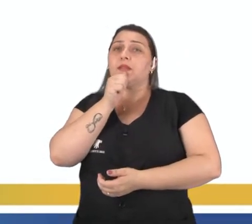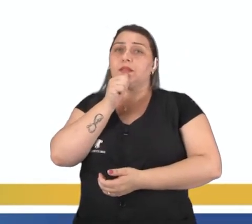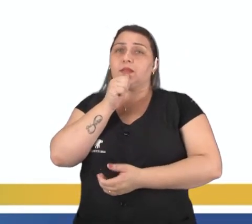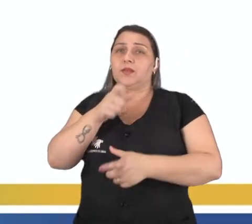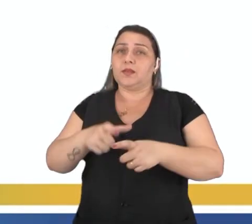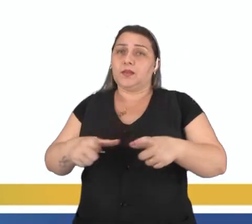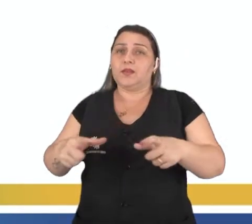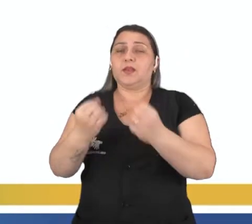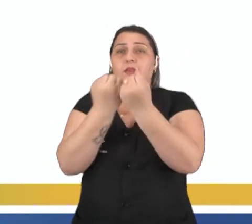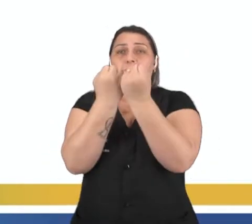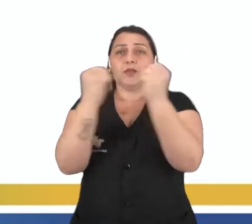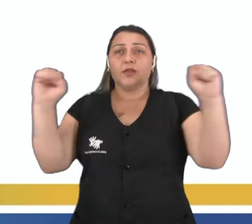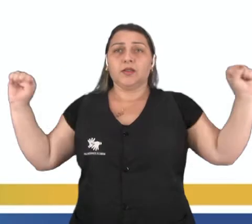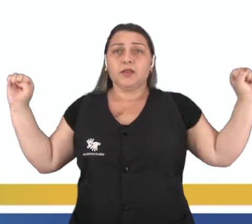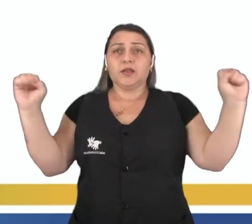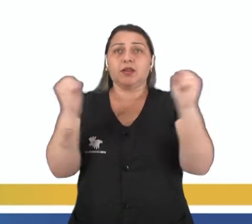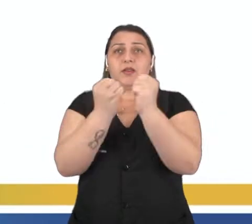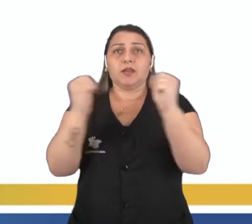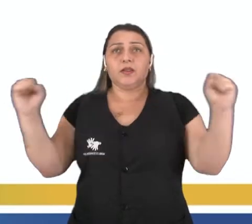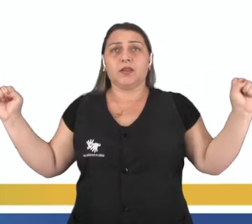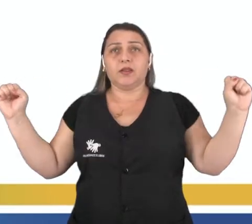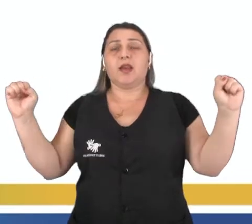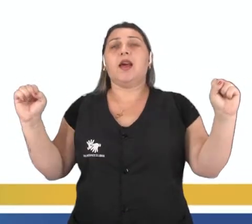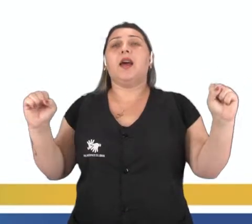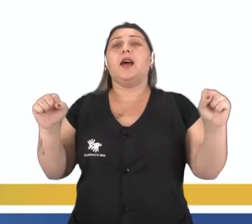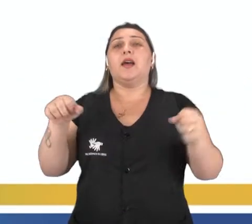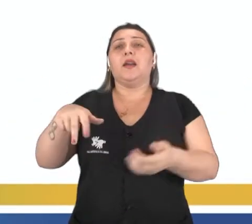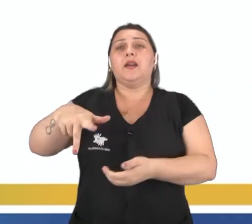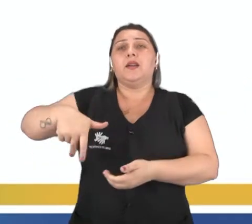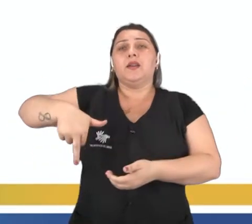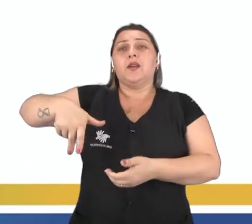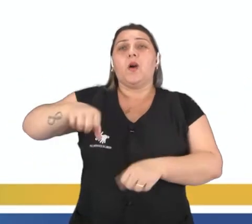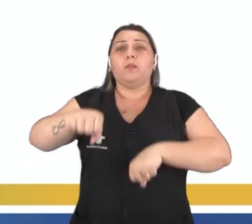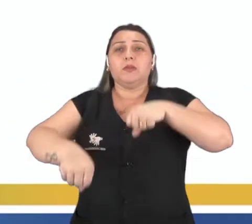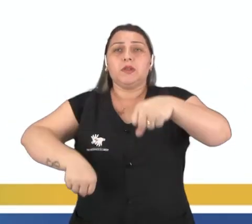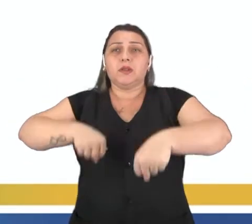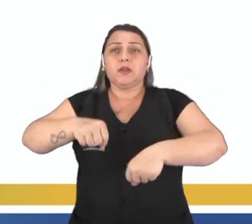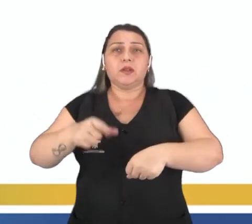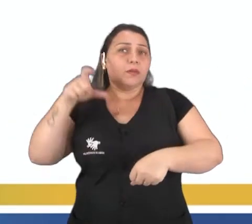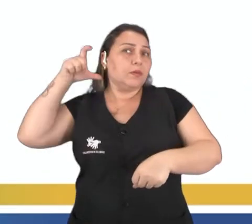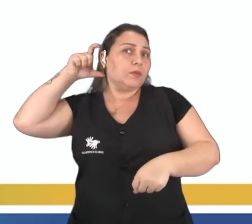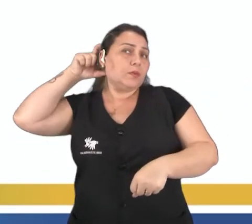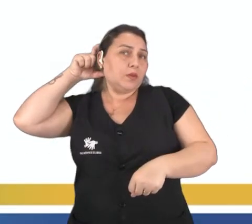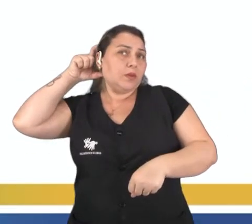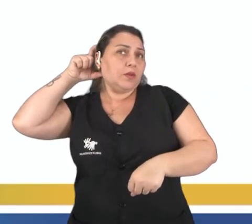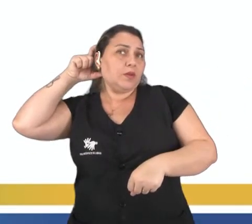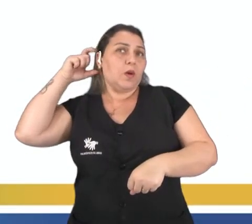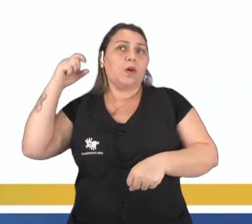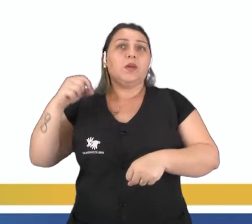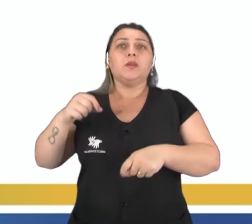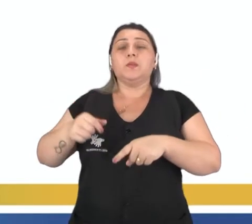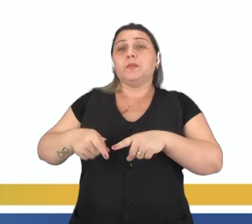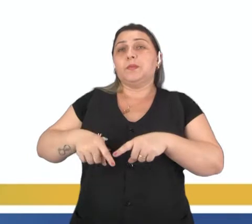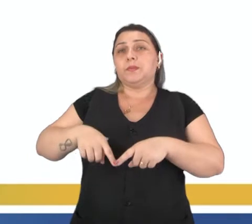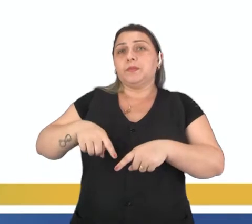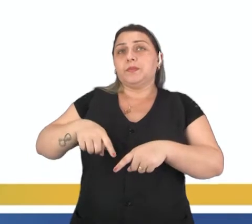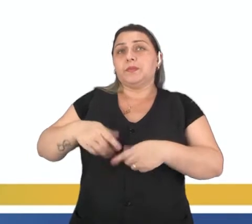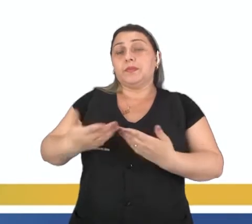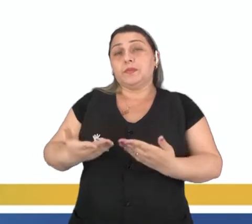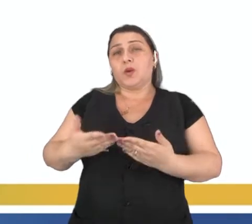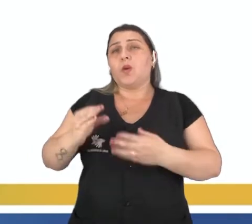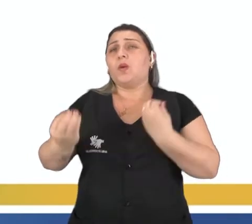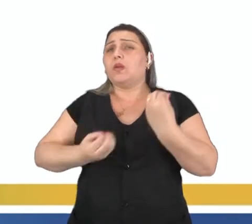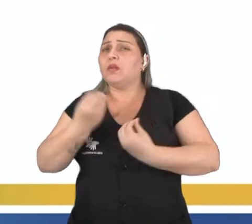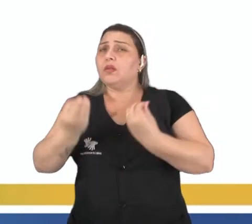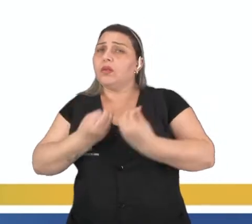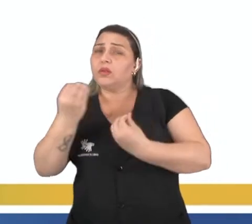aparelhos de ginástica, como esteiras ou bicicletas, que são colocados na orelha ou na ponta do dedo. E